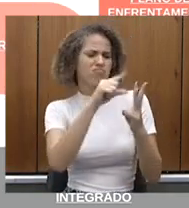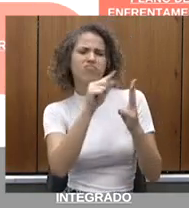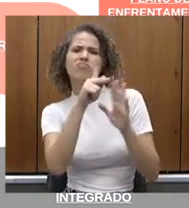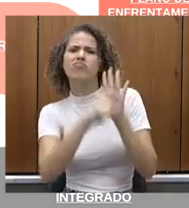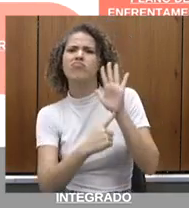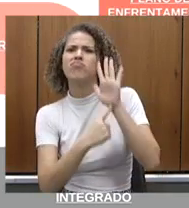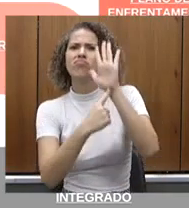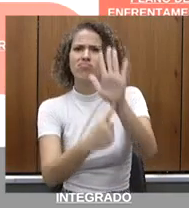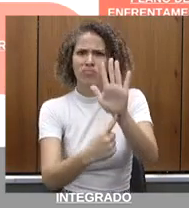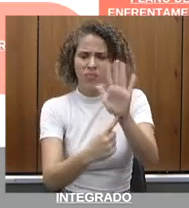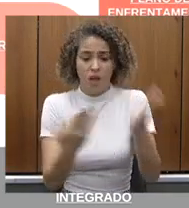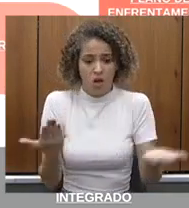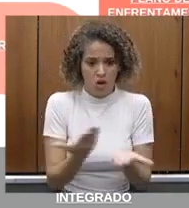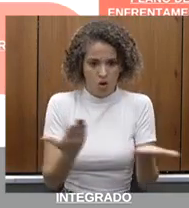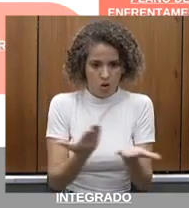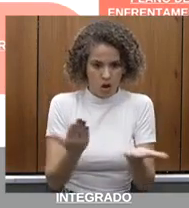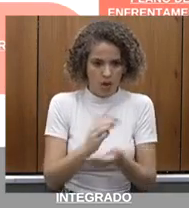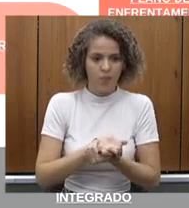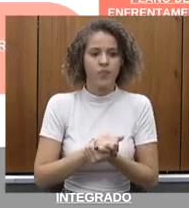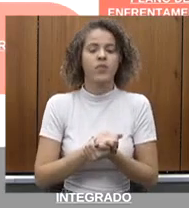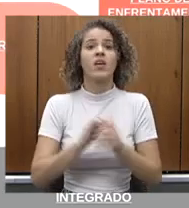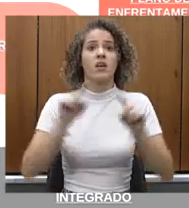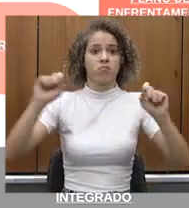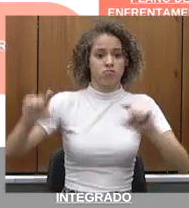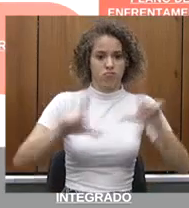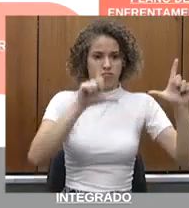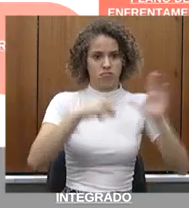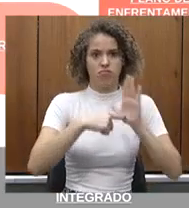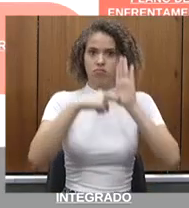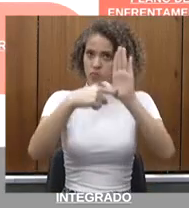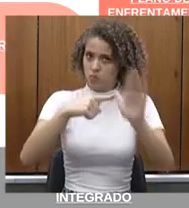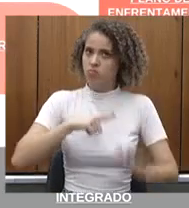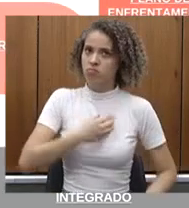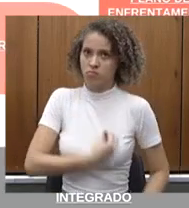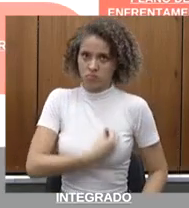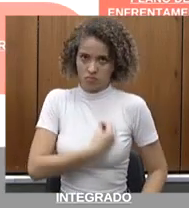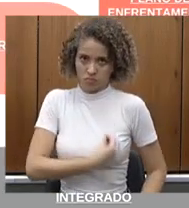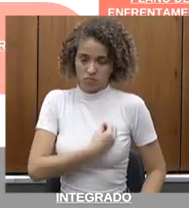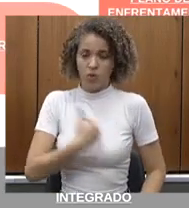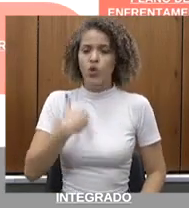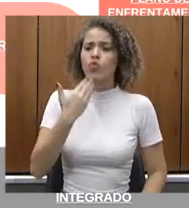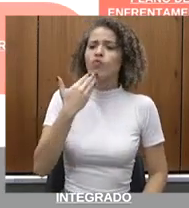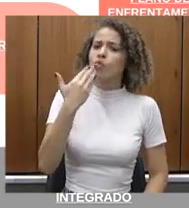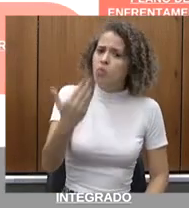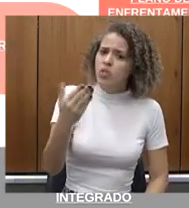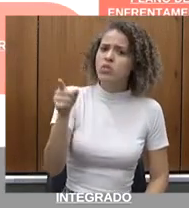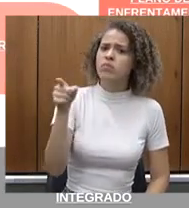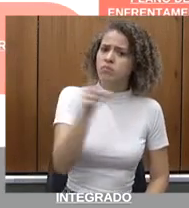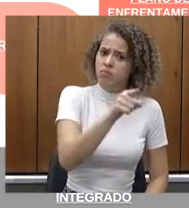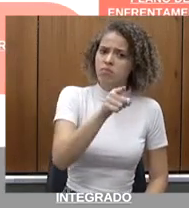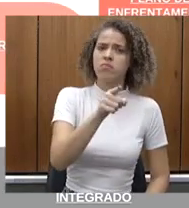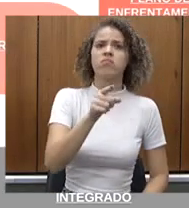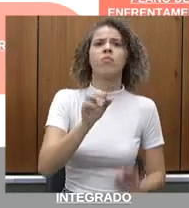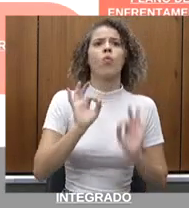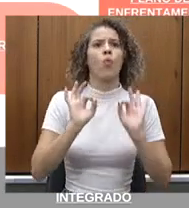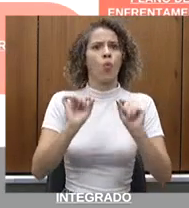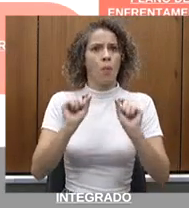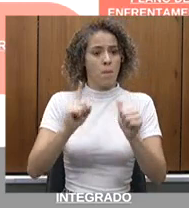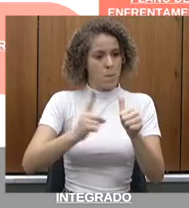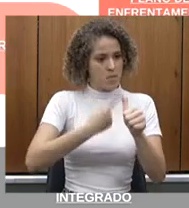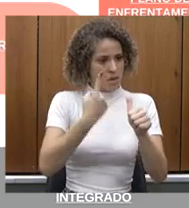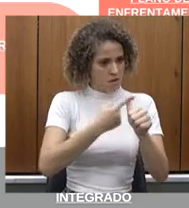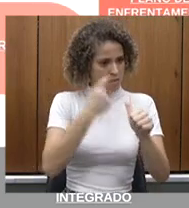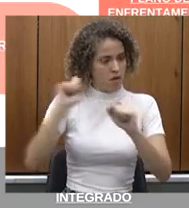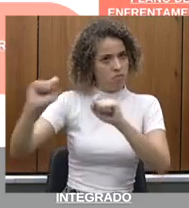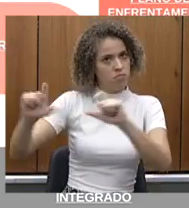nós temos aí neste slide e eu vou pedir para abrindo aí o vídeo para a gente, eu vou pedir primeiramente para